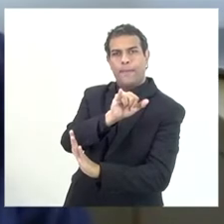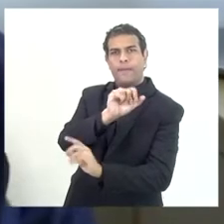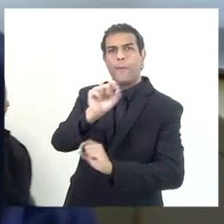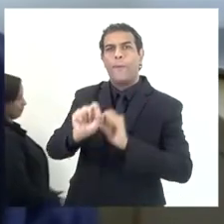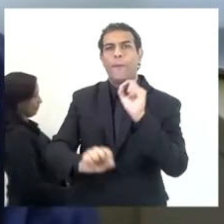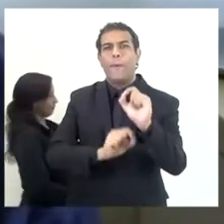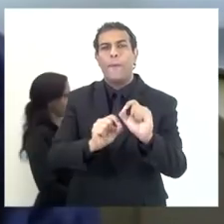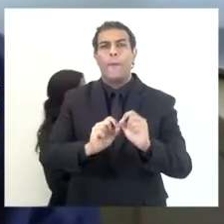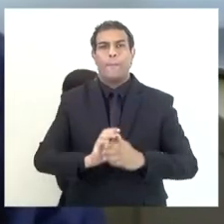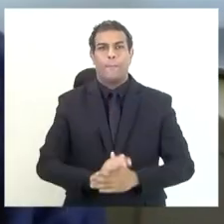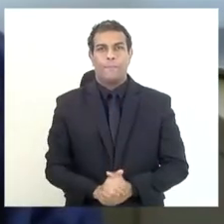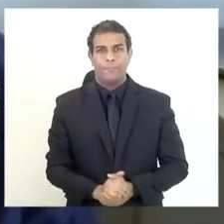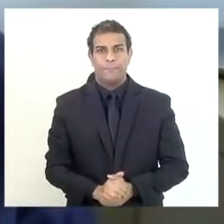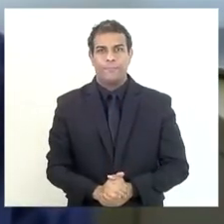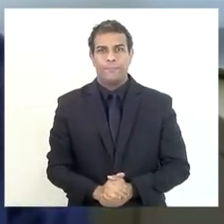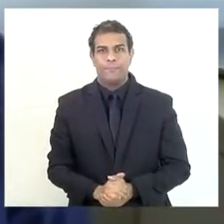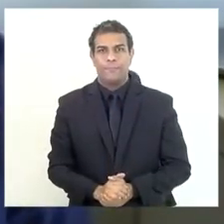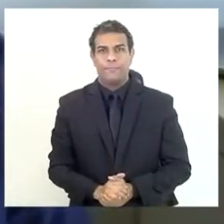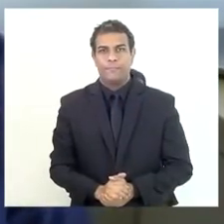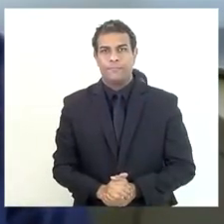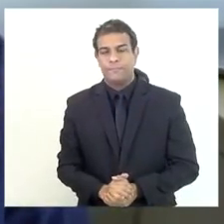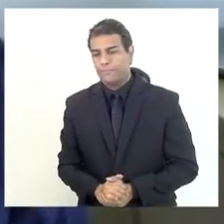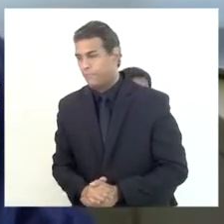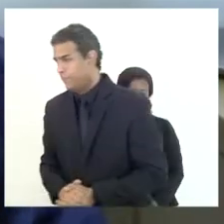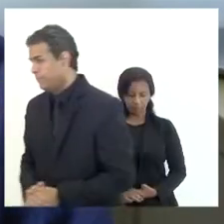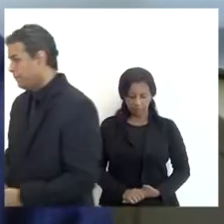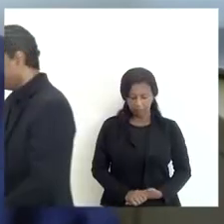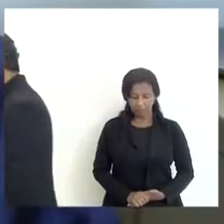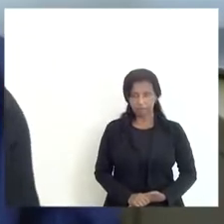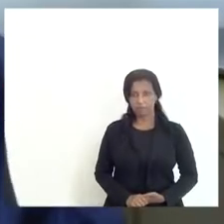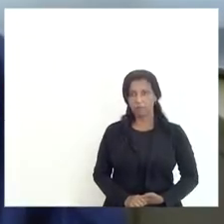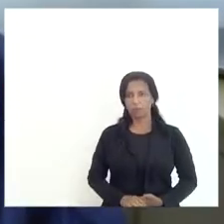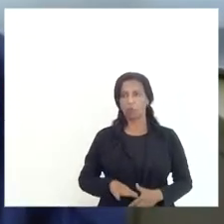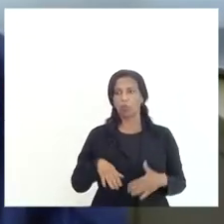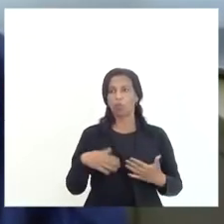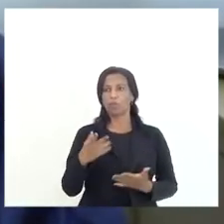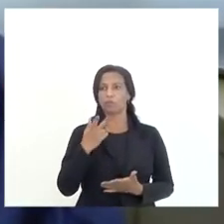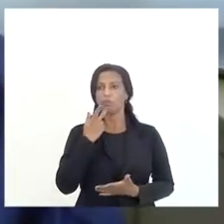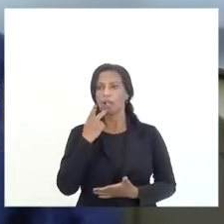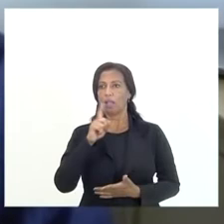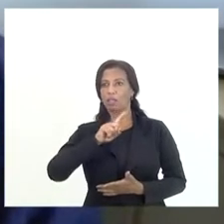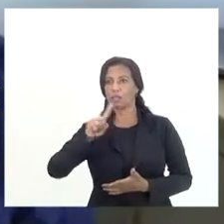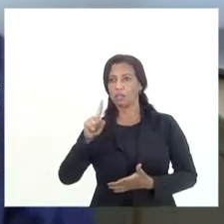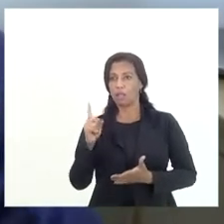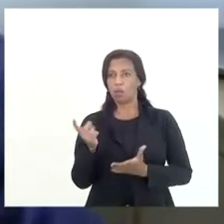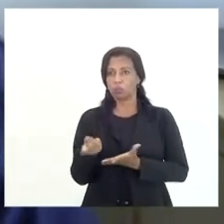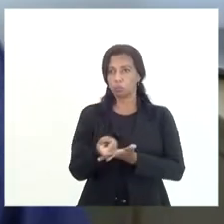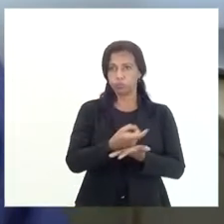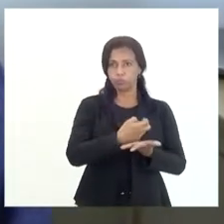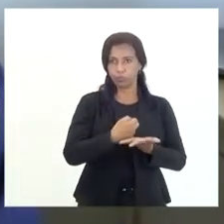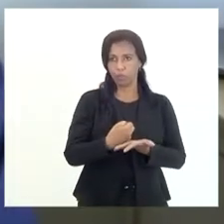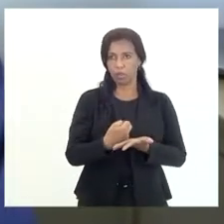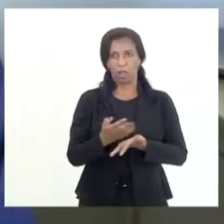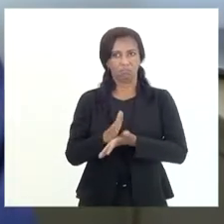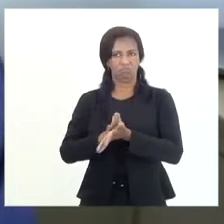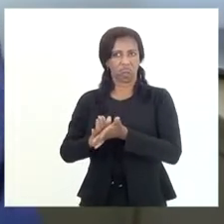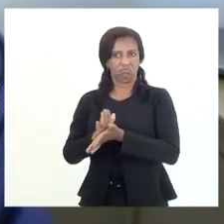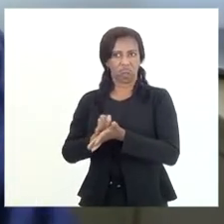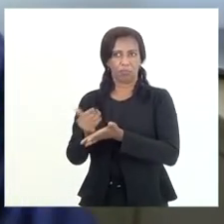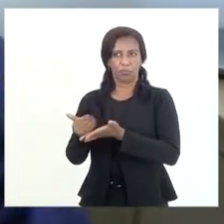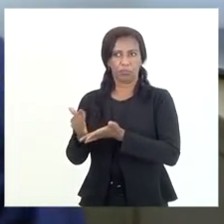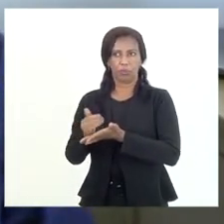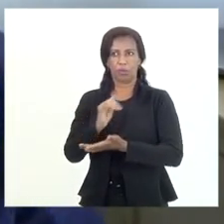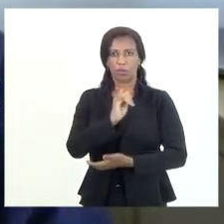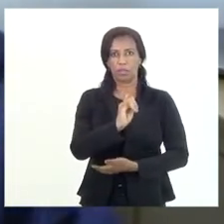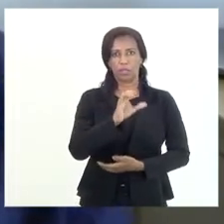quando a gente trata também da questão da não tributária, que nada tem a ver com o ICMS,